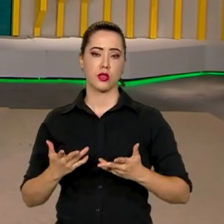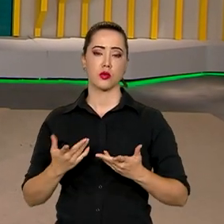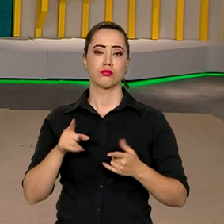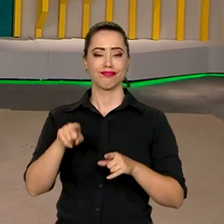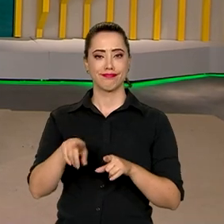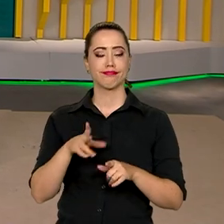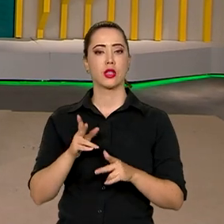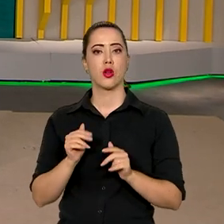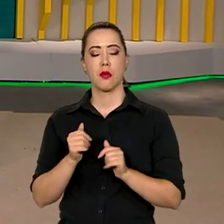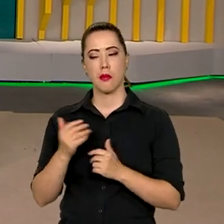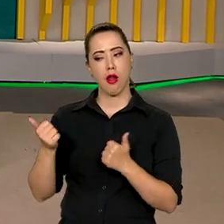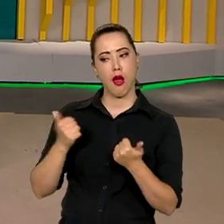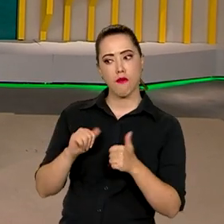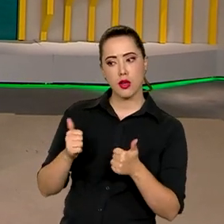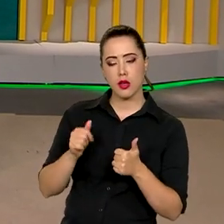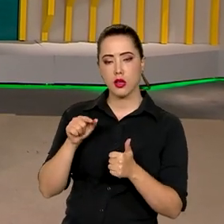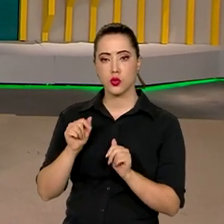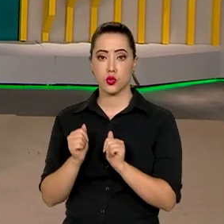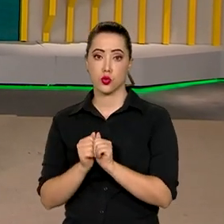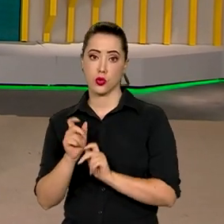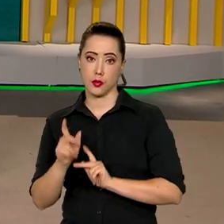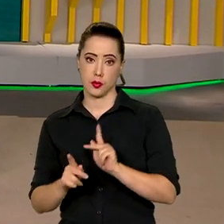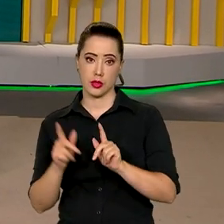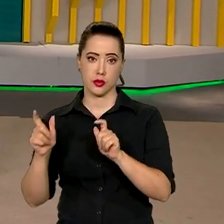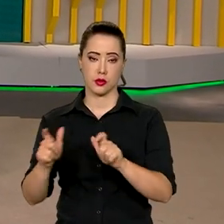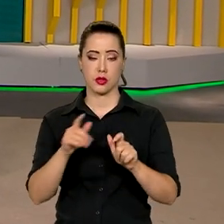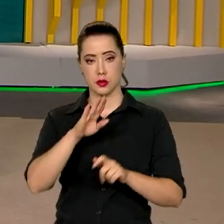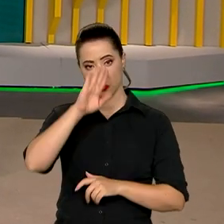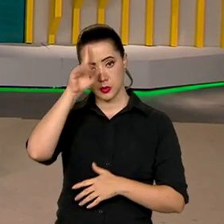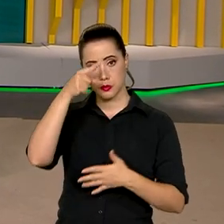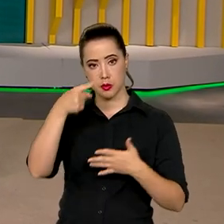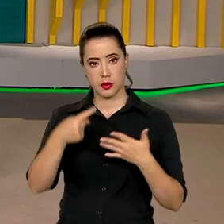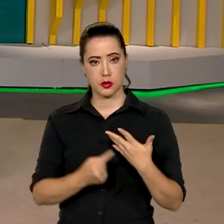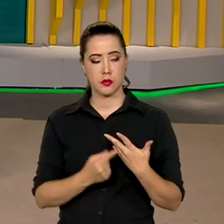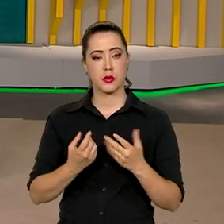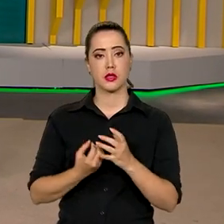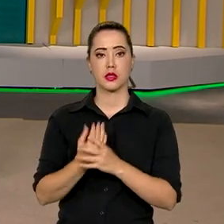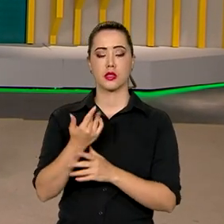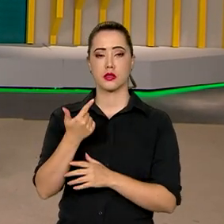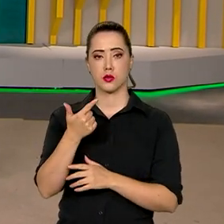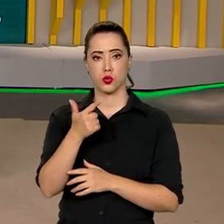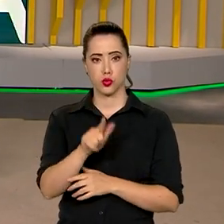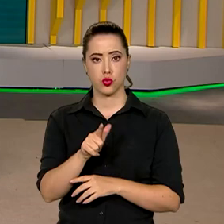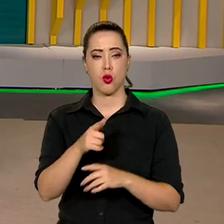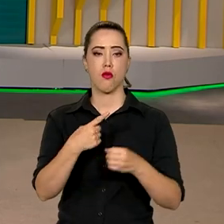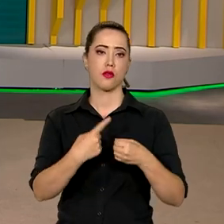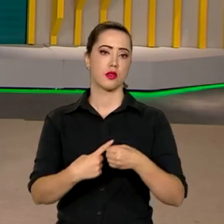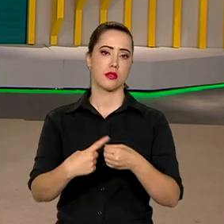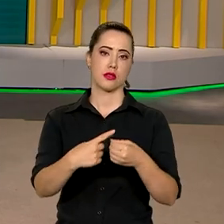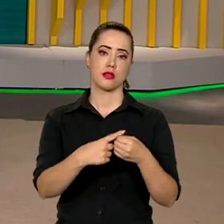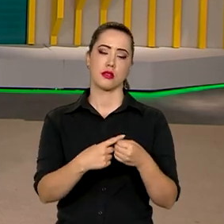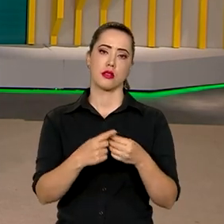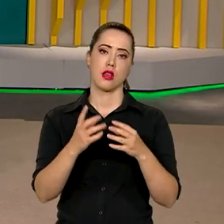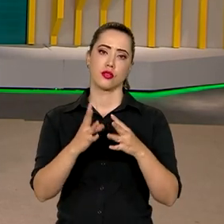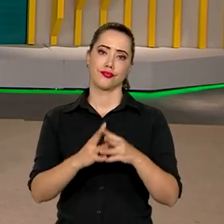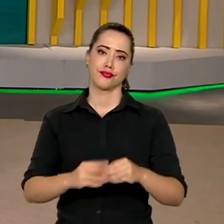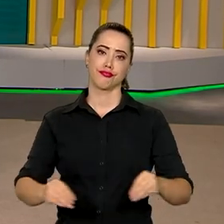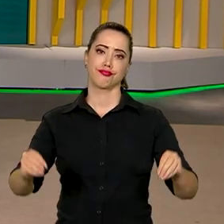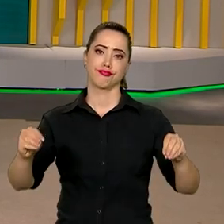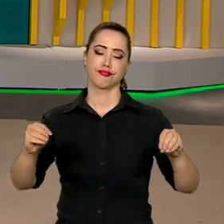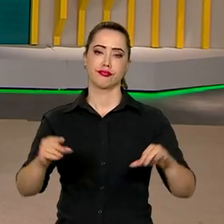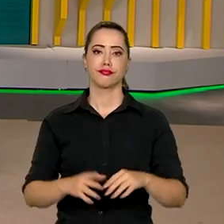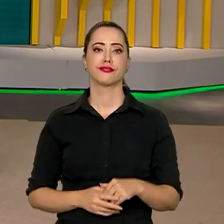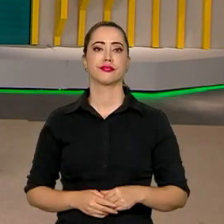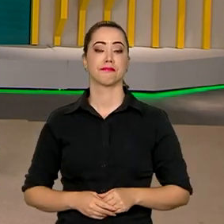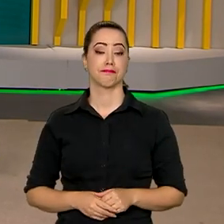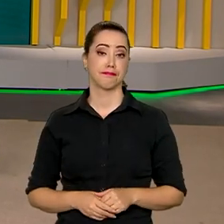avaliar junto com a população local as principais necessidades para a reconstrução das cidades que foram destruídas. É, Roberto, e